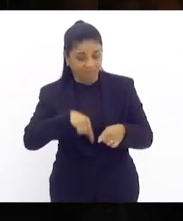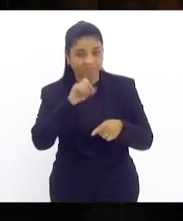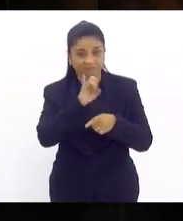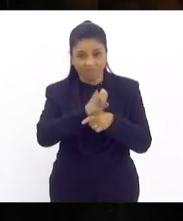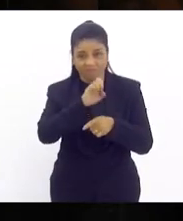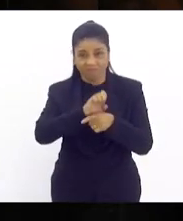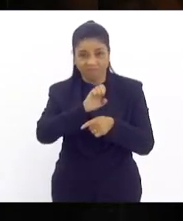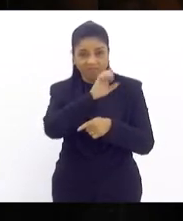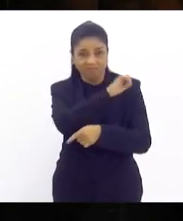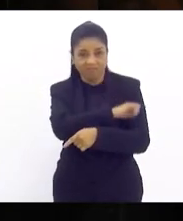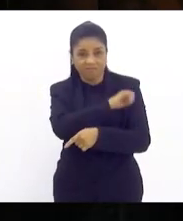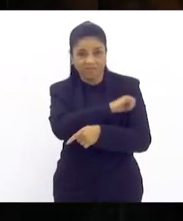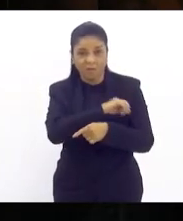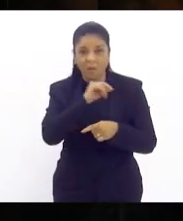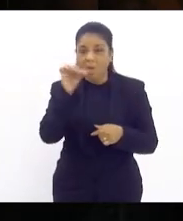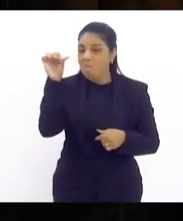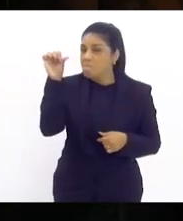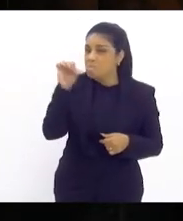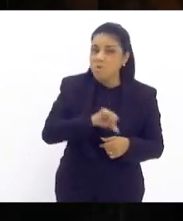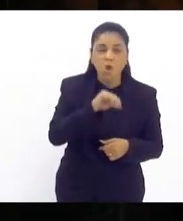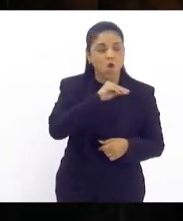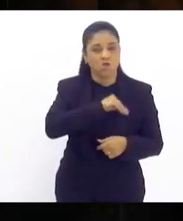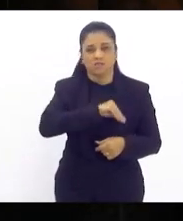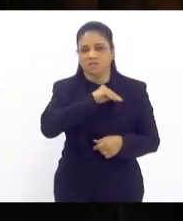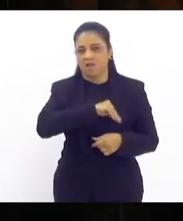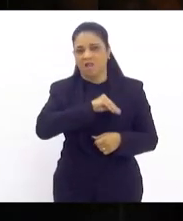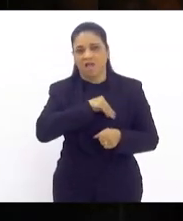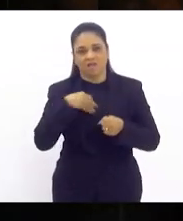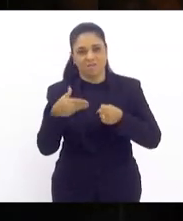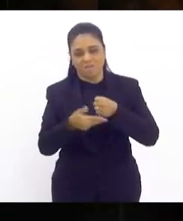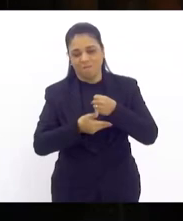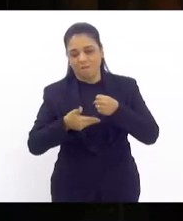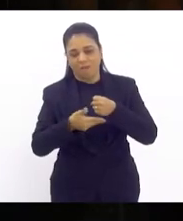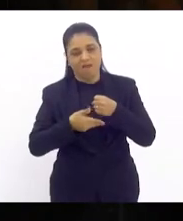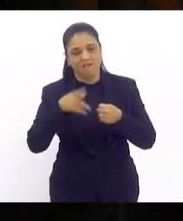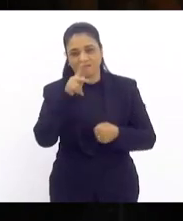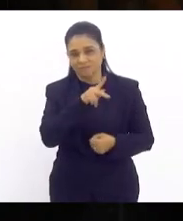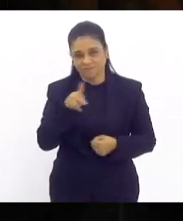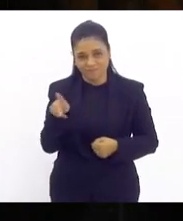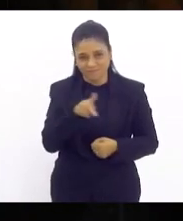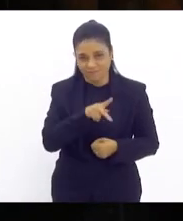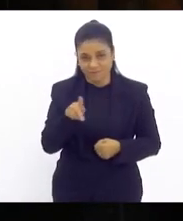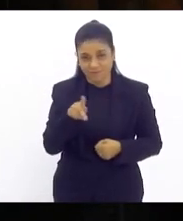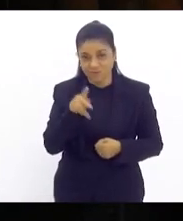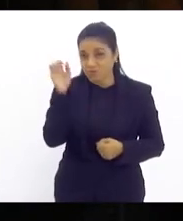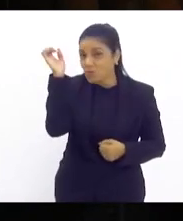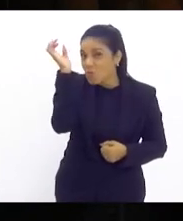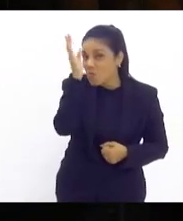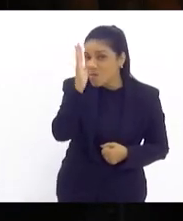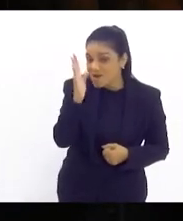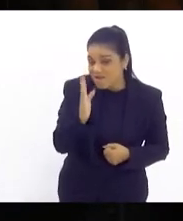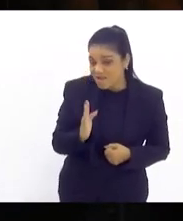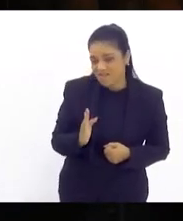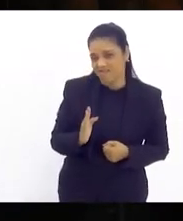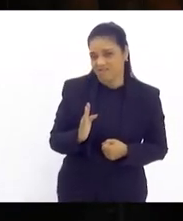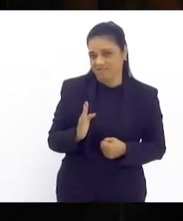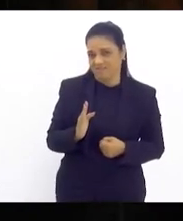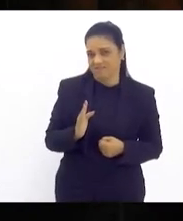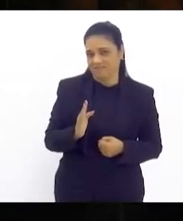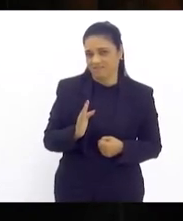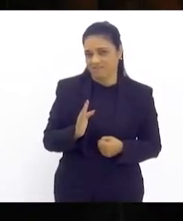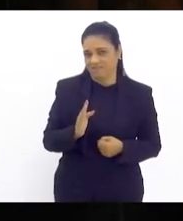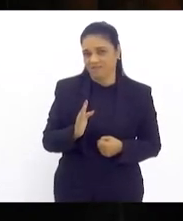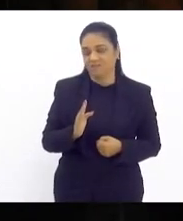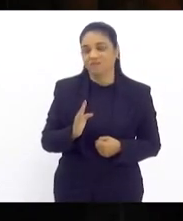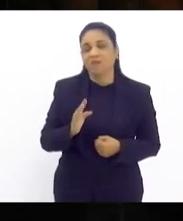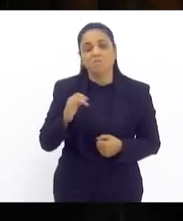Janeiro um dos piores pisos salariais do magistério do Brasil então nesse sentido